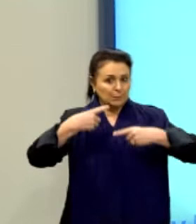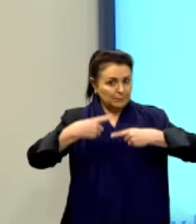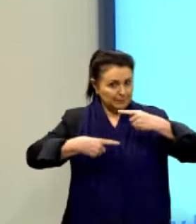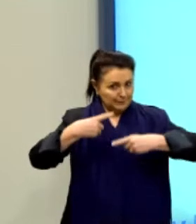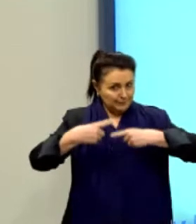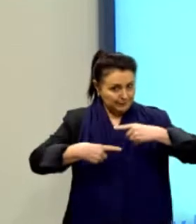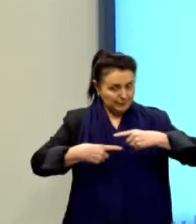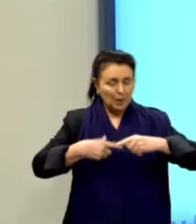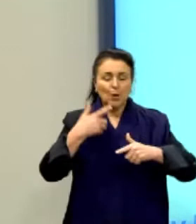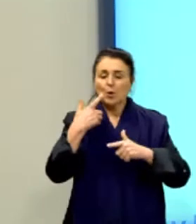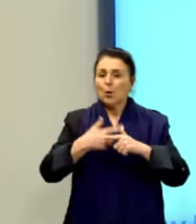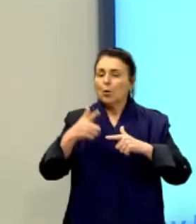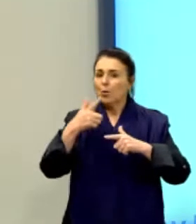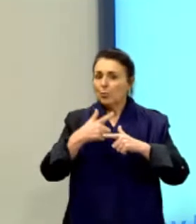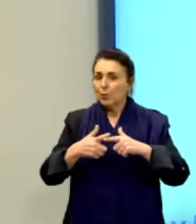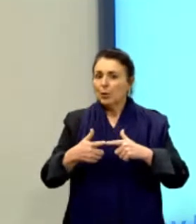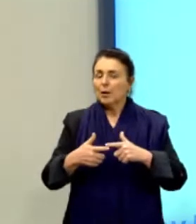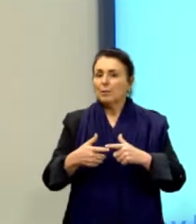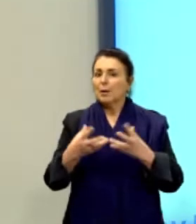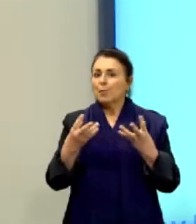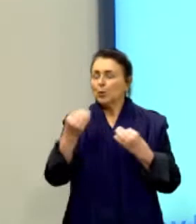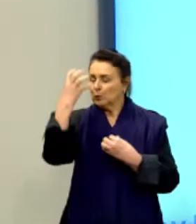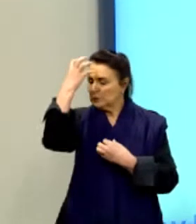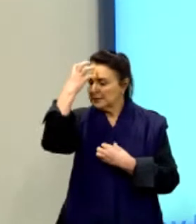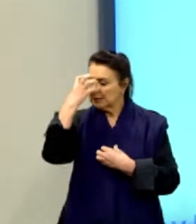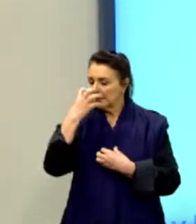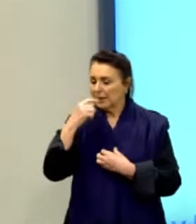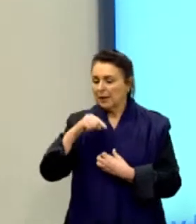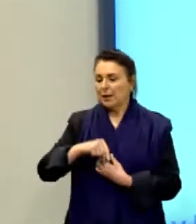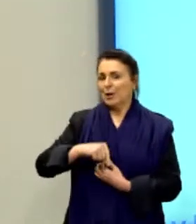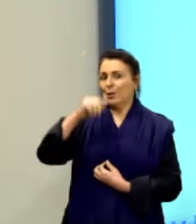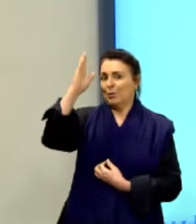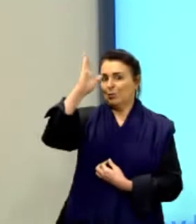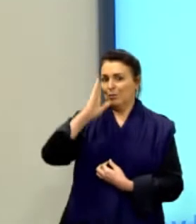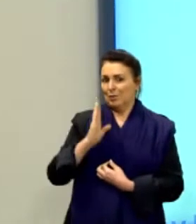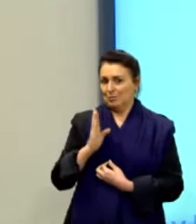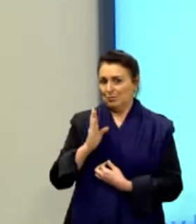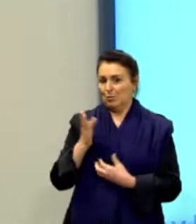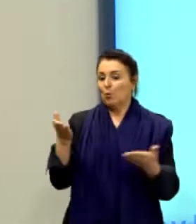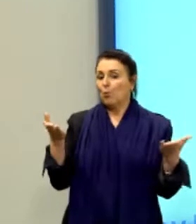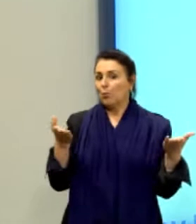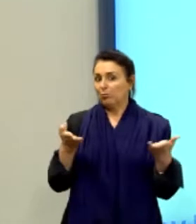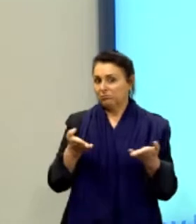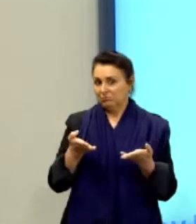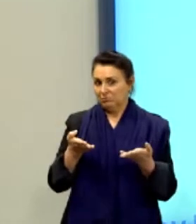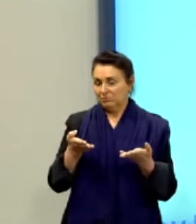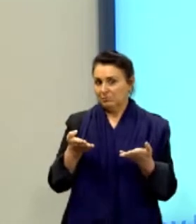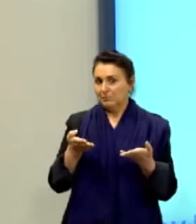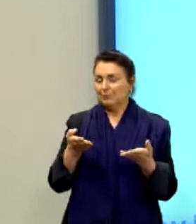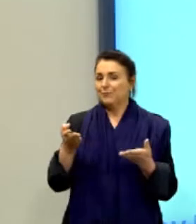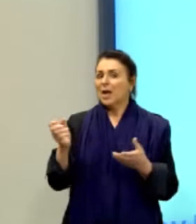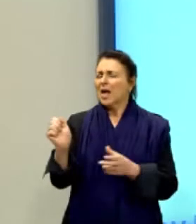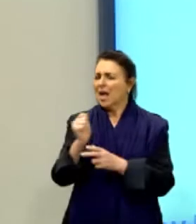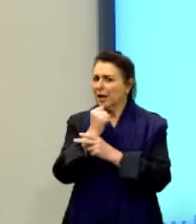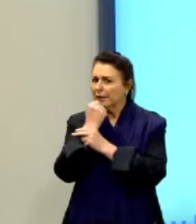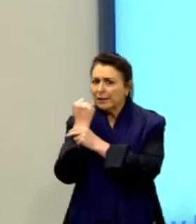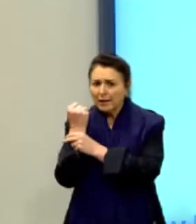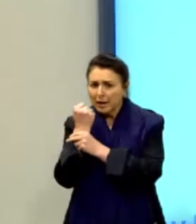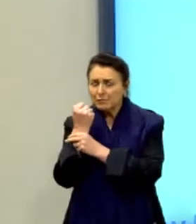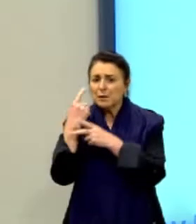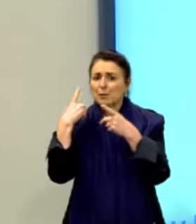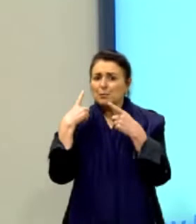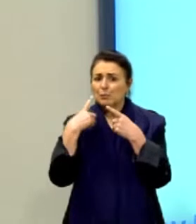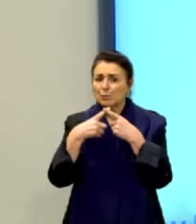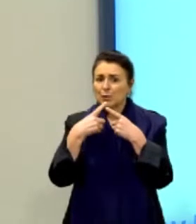é um problema muito expressivo no Brasil atualmente. Ponto. A gravidade do quadro é